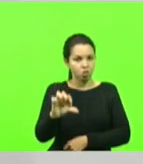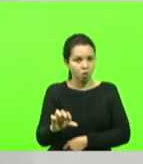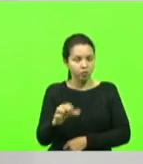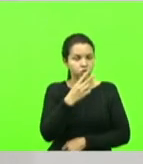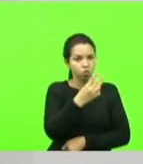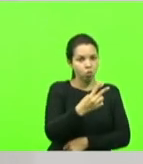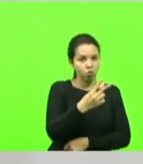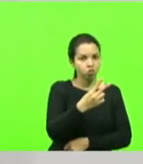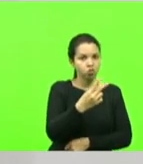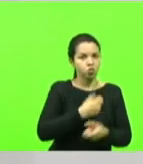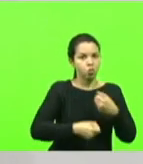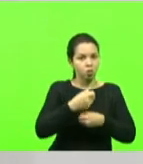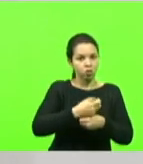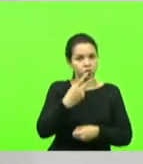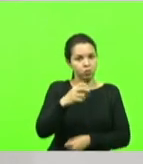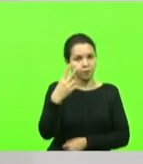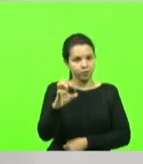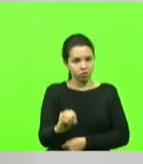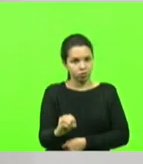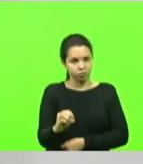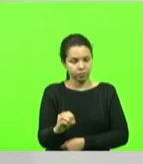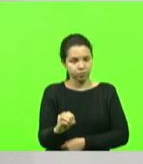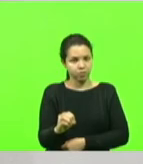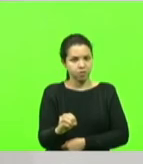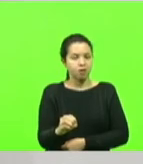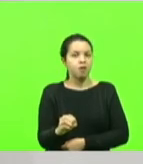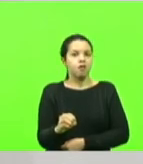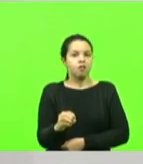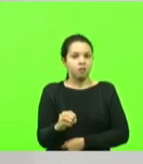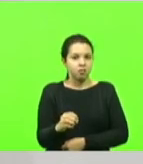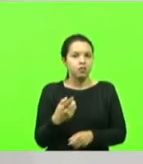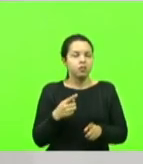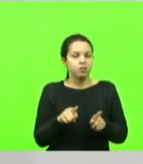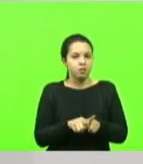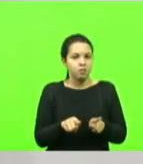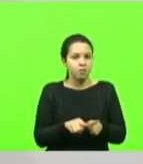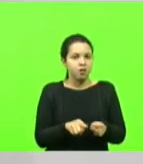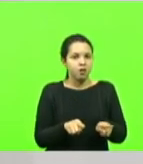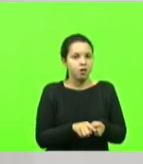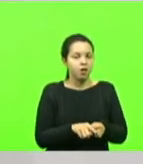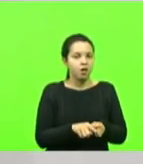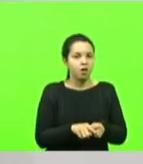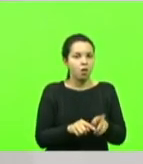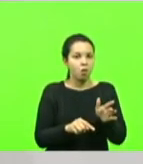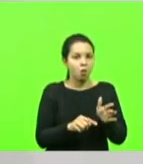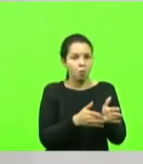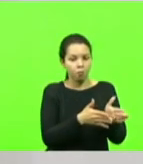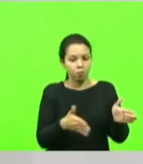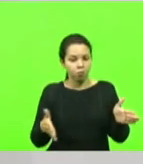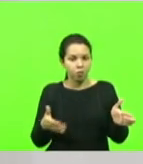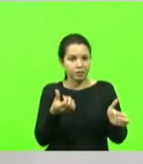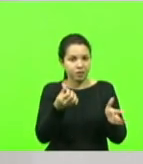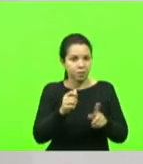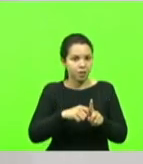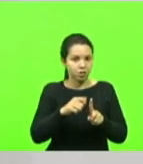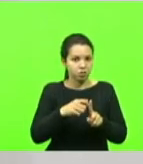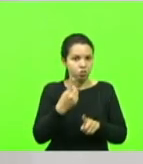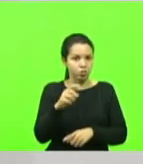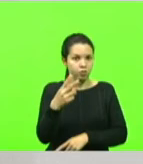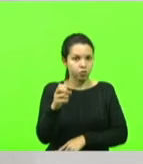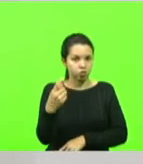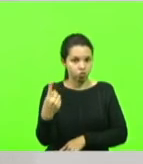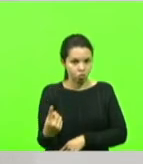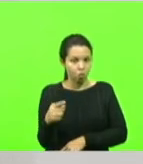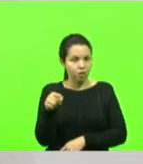referência também ao primeiro semestre de 2021, Balneário Pissarras teve uma redução